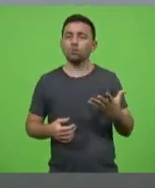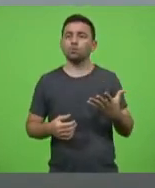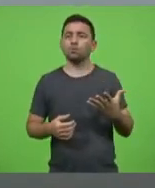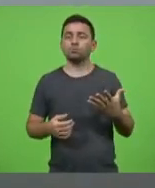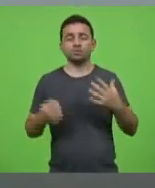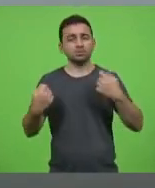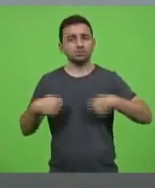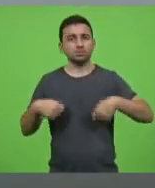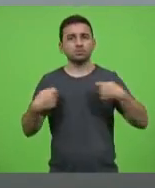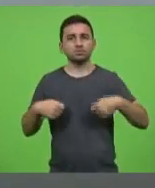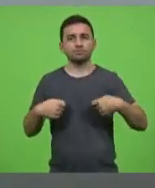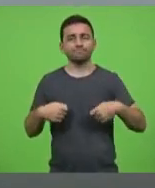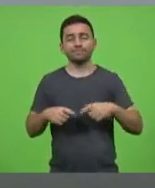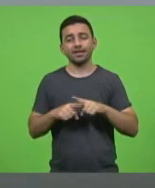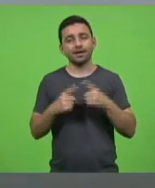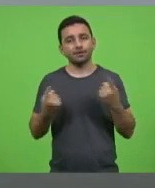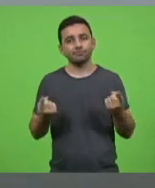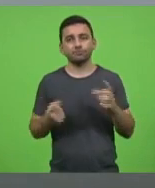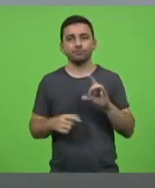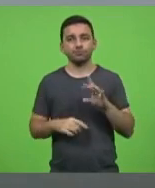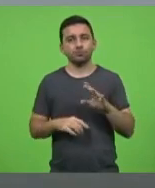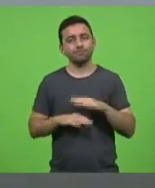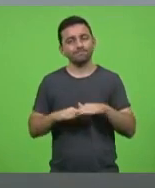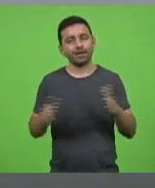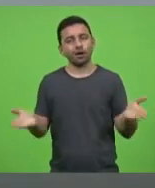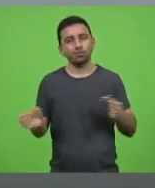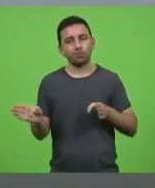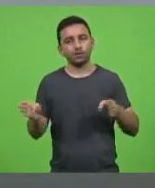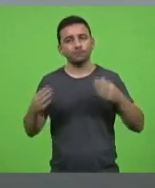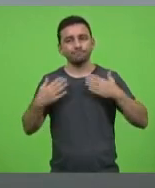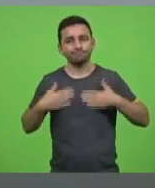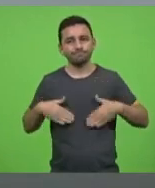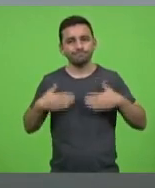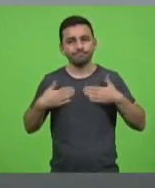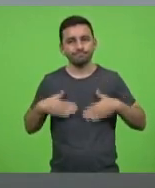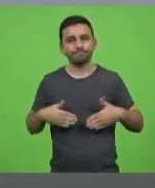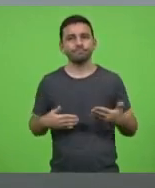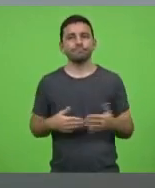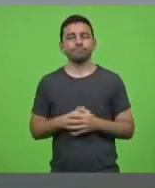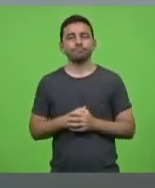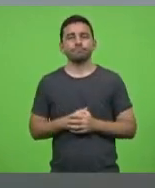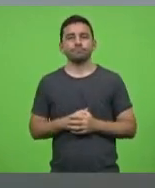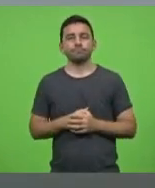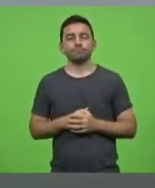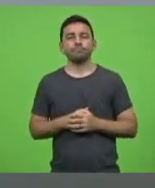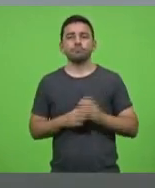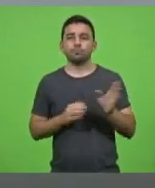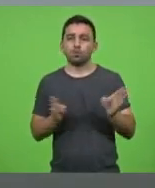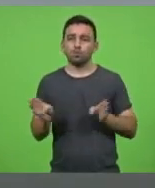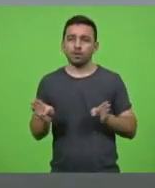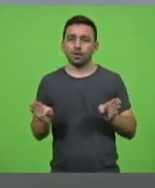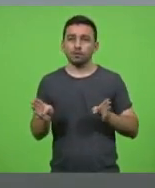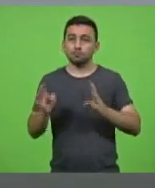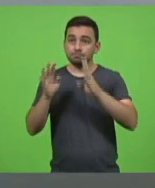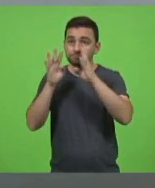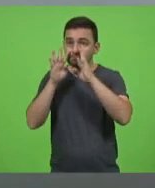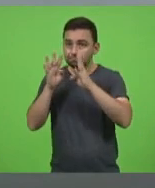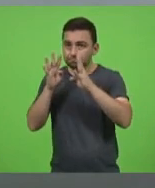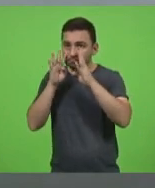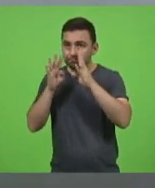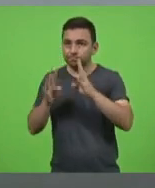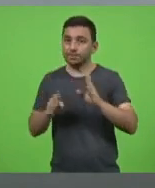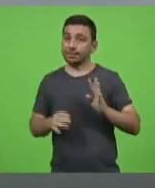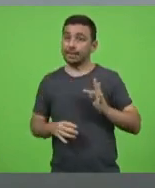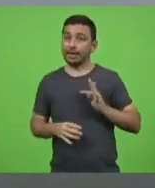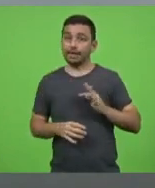então é isso gente é o momento de se acalmar é o momento de ouvir os técnicos é